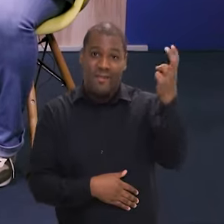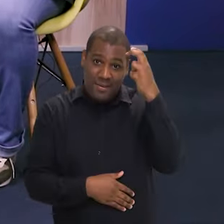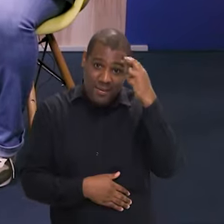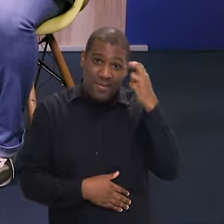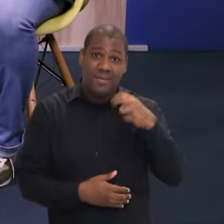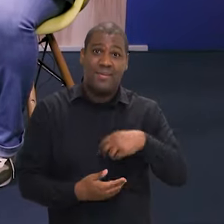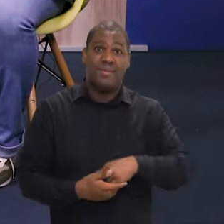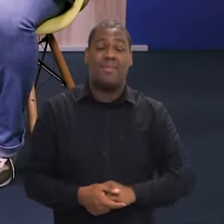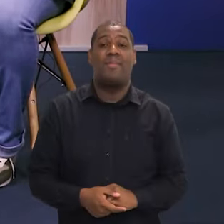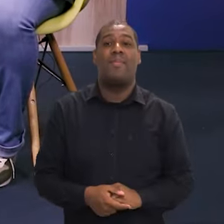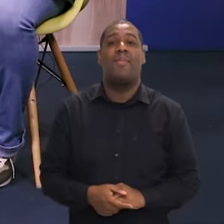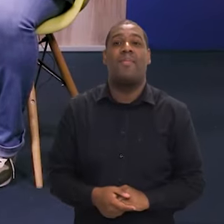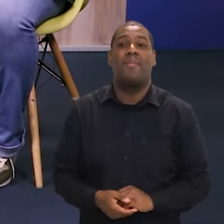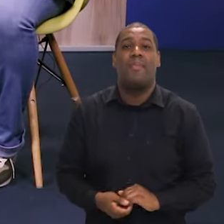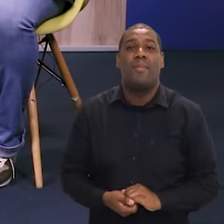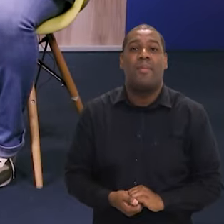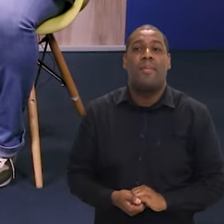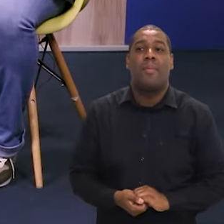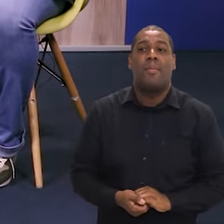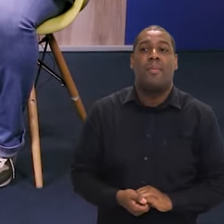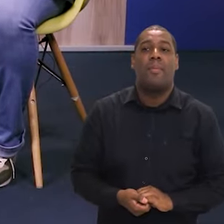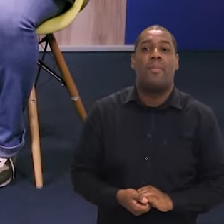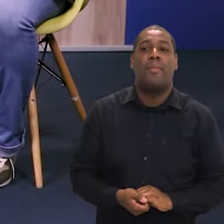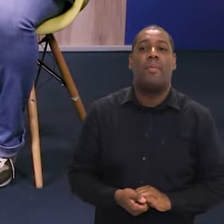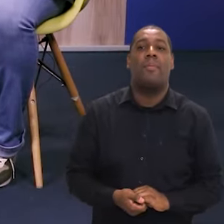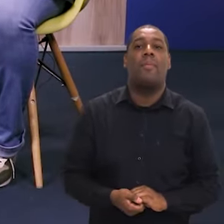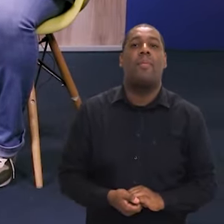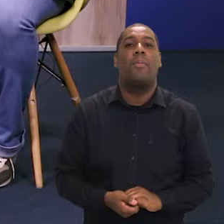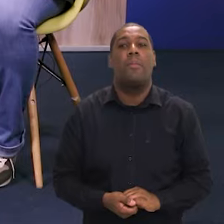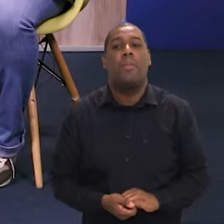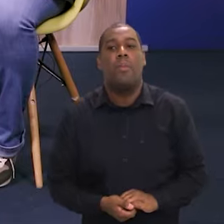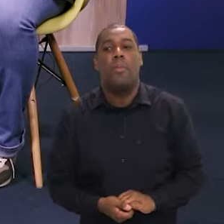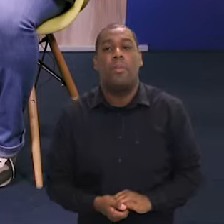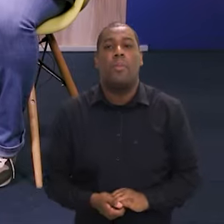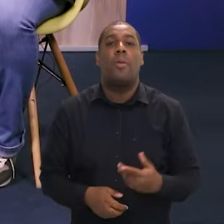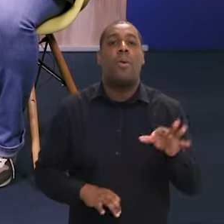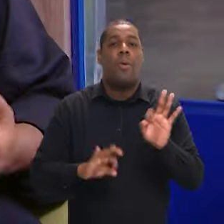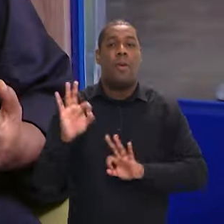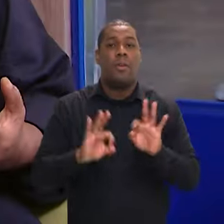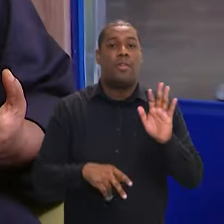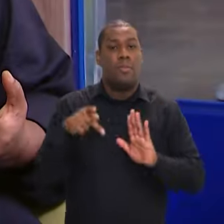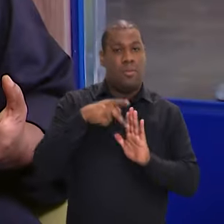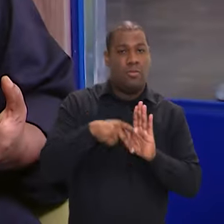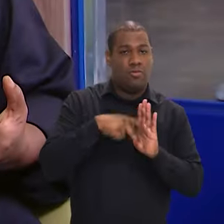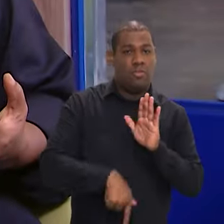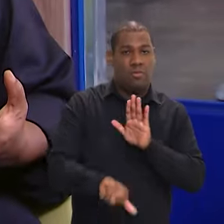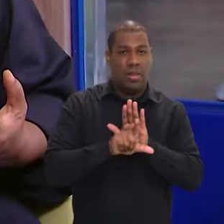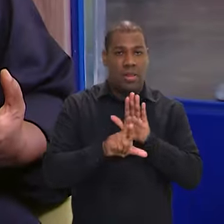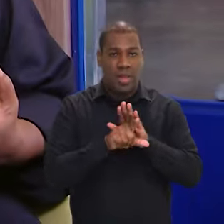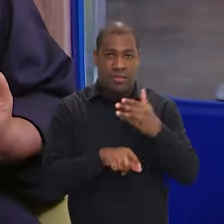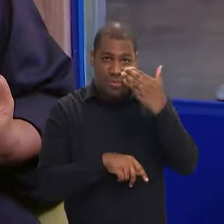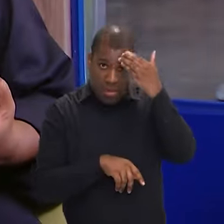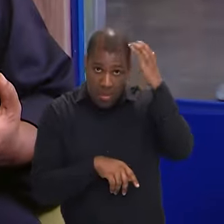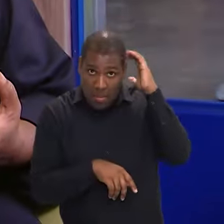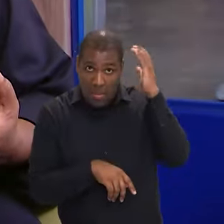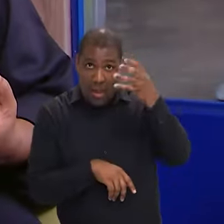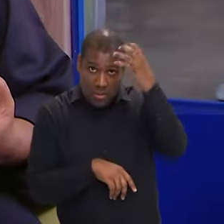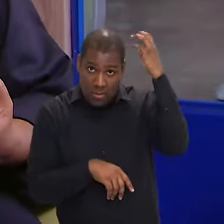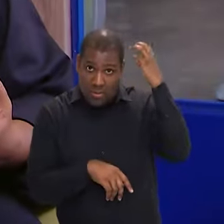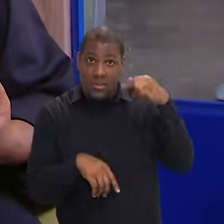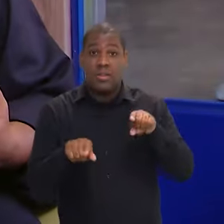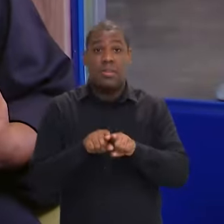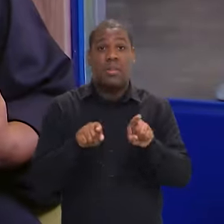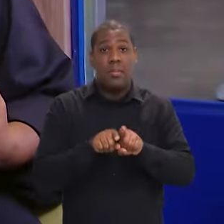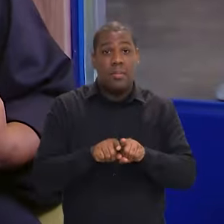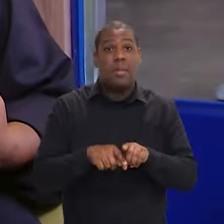que apelaram para haver uma prorrogação da execução. Então, está em execução projetos da Lei Paulo Gustavo e